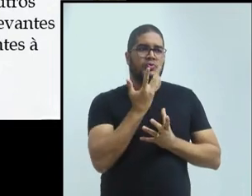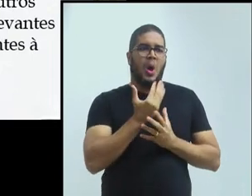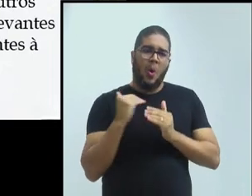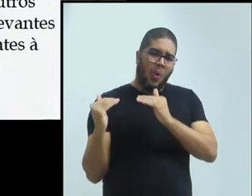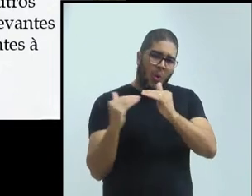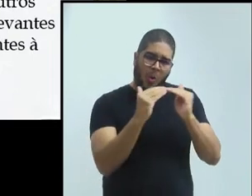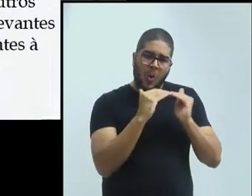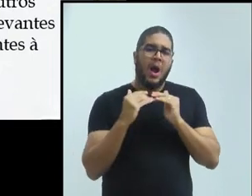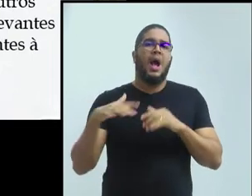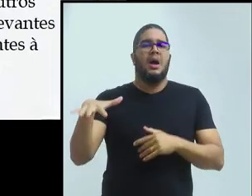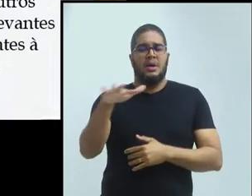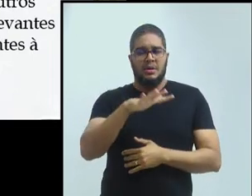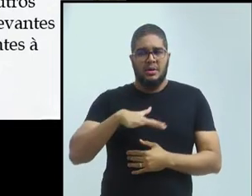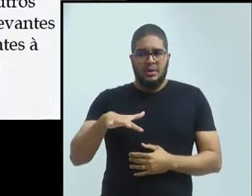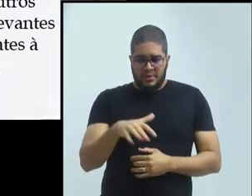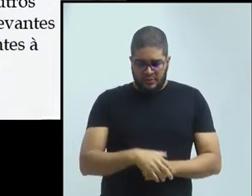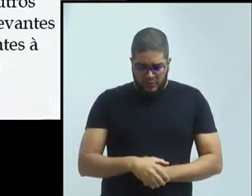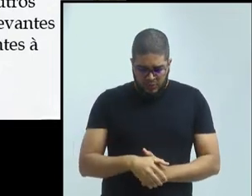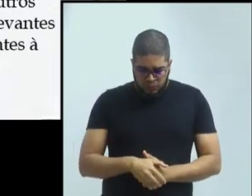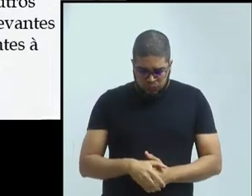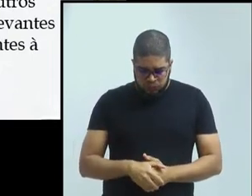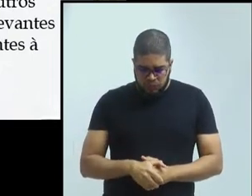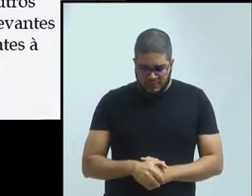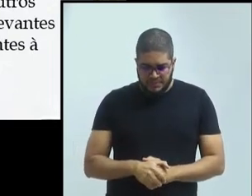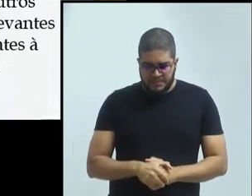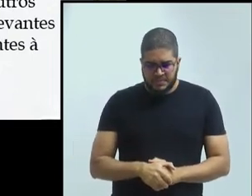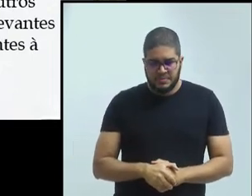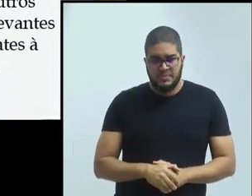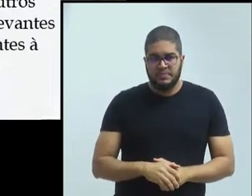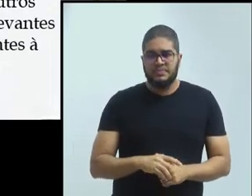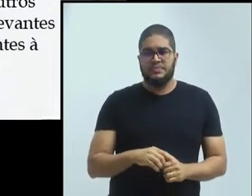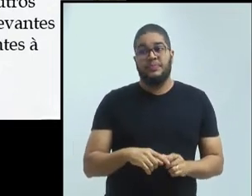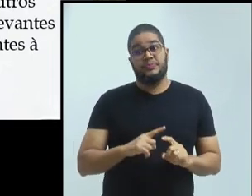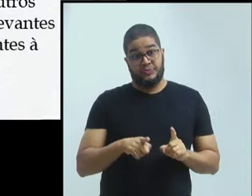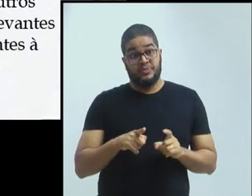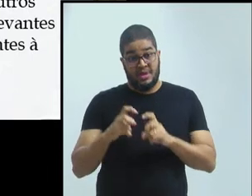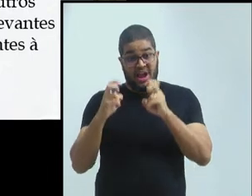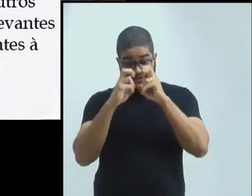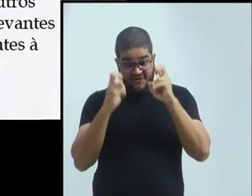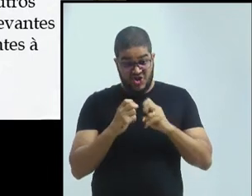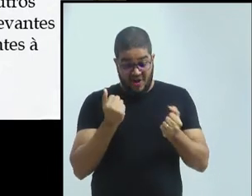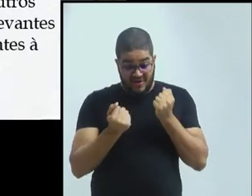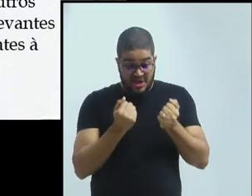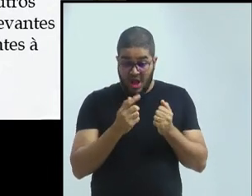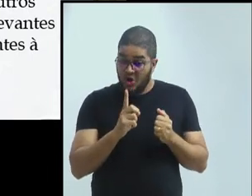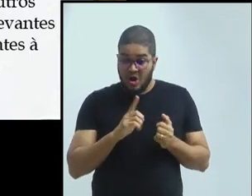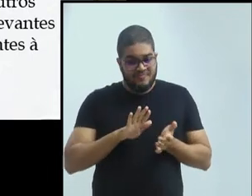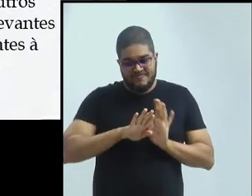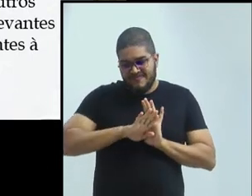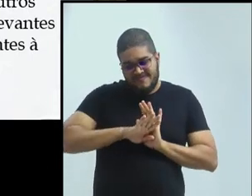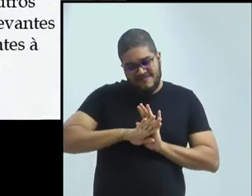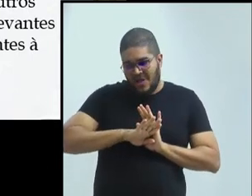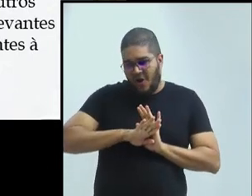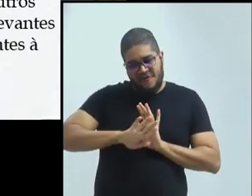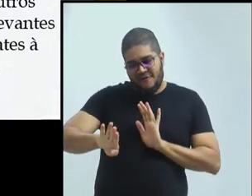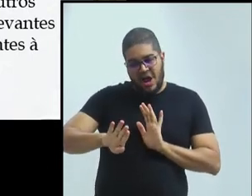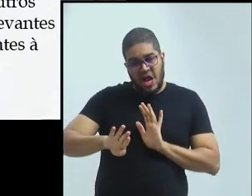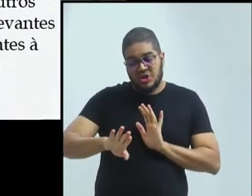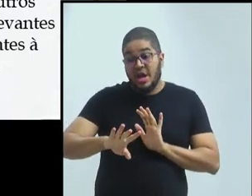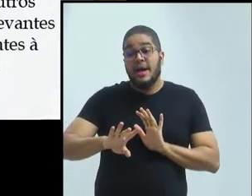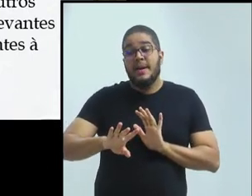ficha de avaliação, não exclui a interdisciplinaridade, desde que essas ações